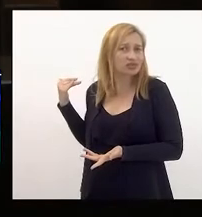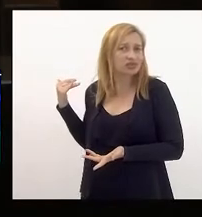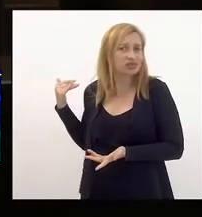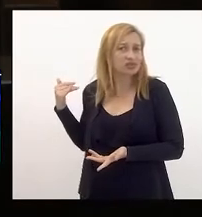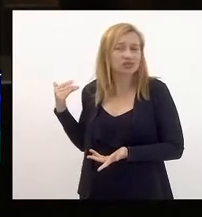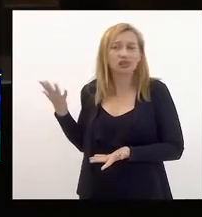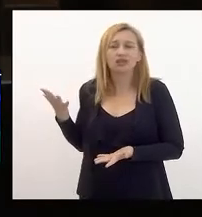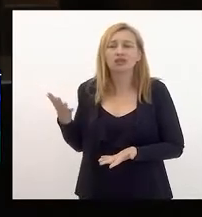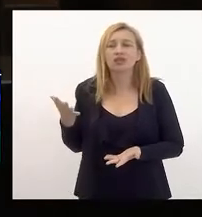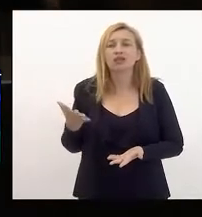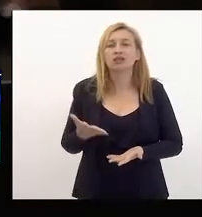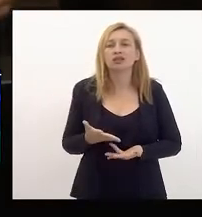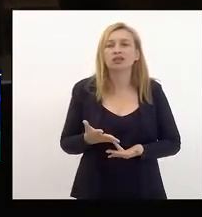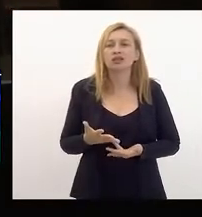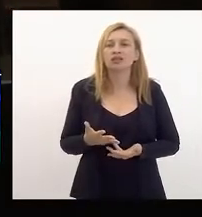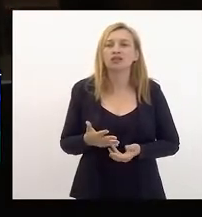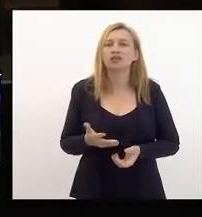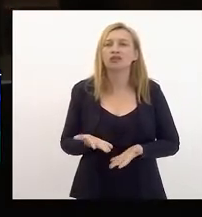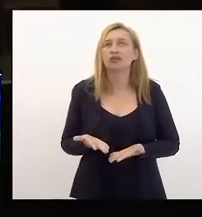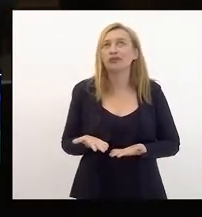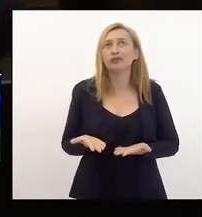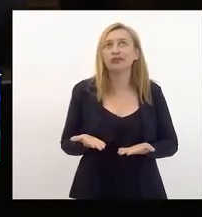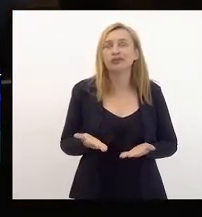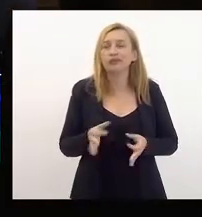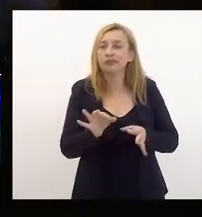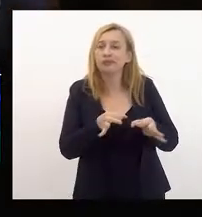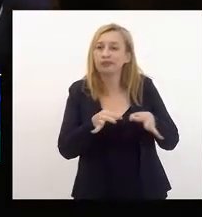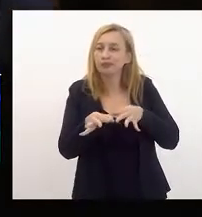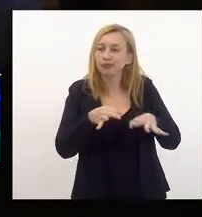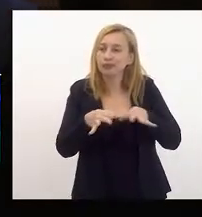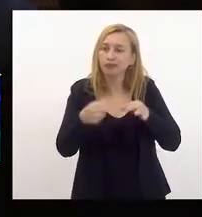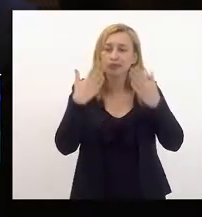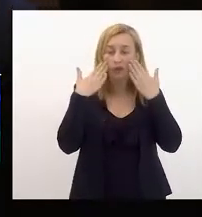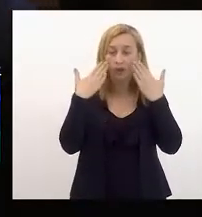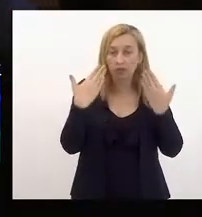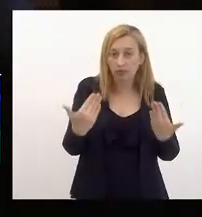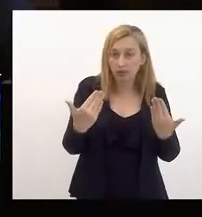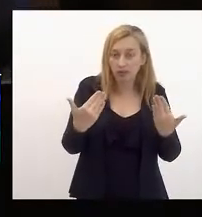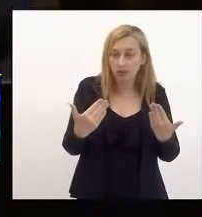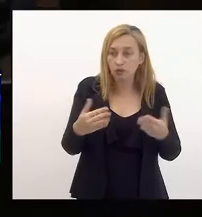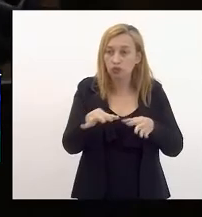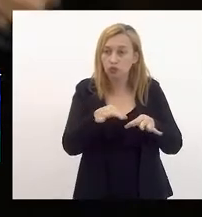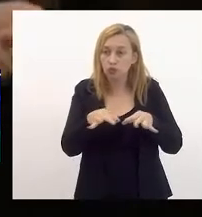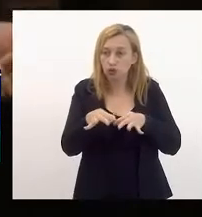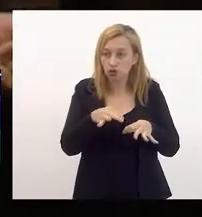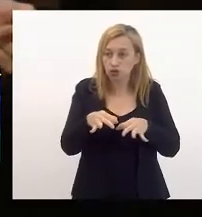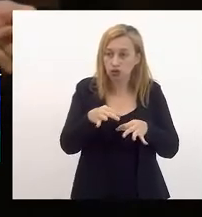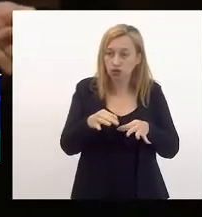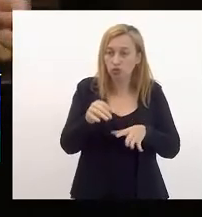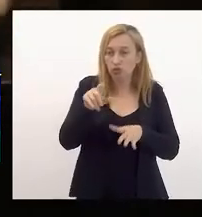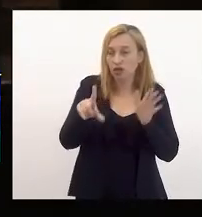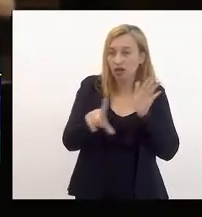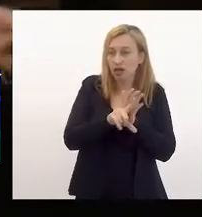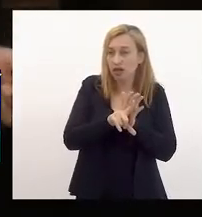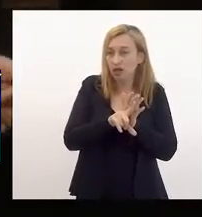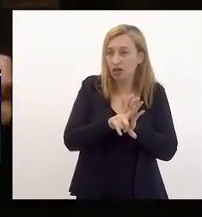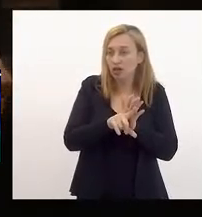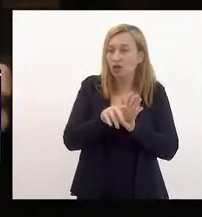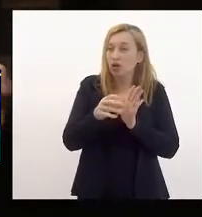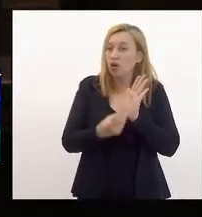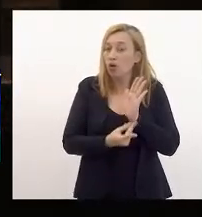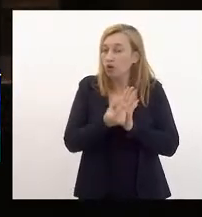ao fazer a elaboração e apresentação do projeto de lei orgânica, de lei